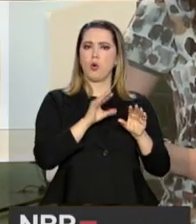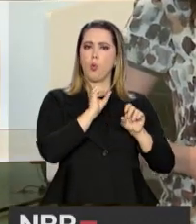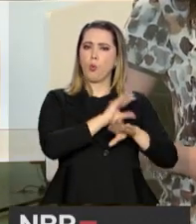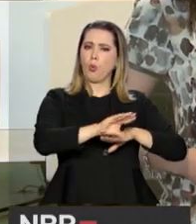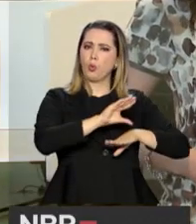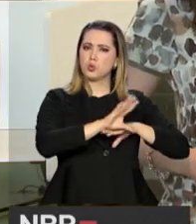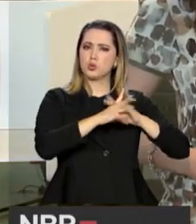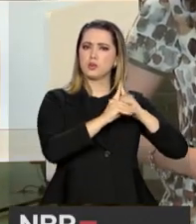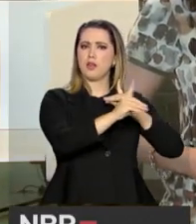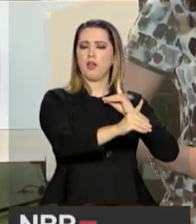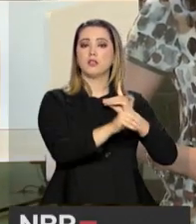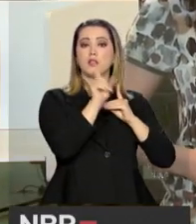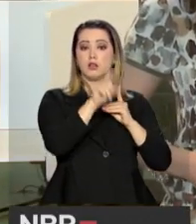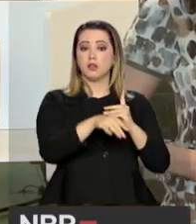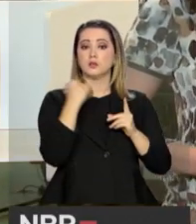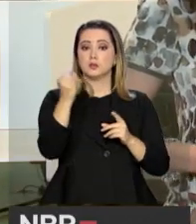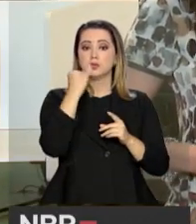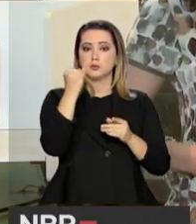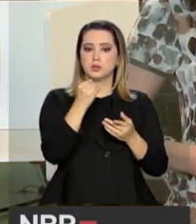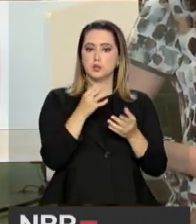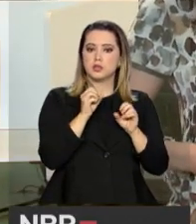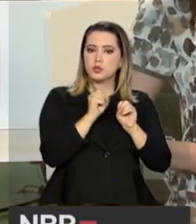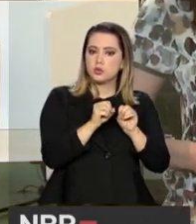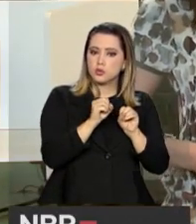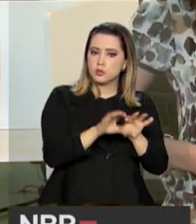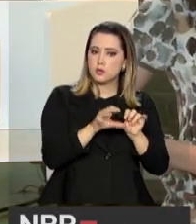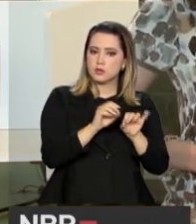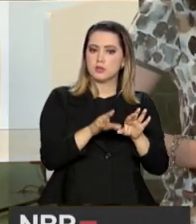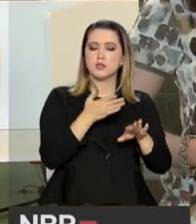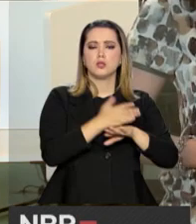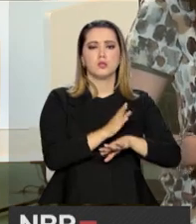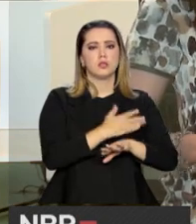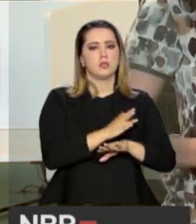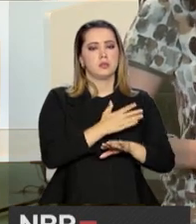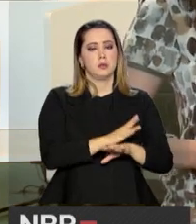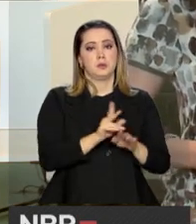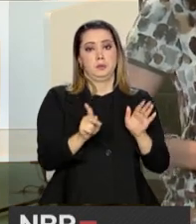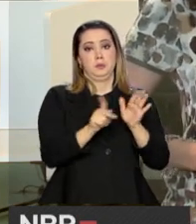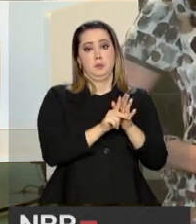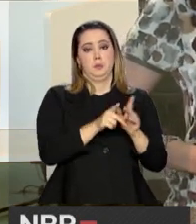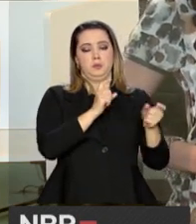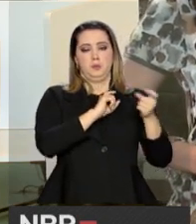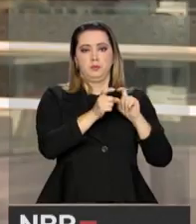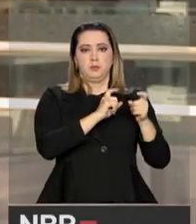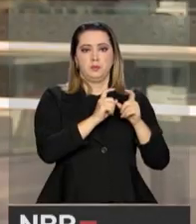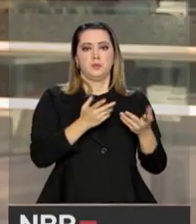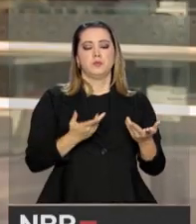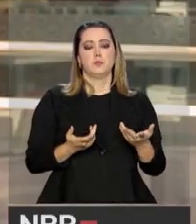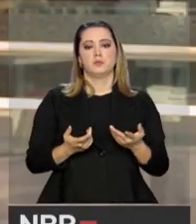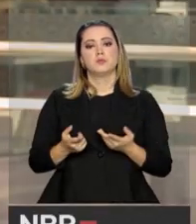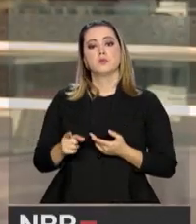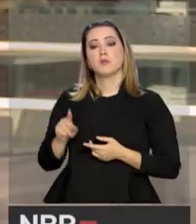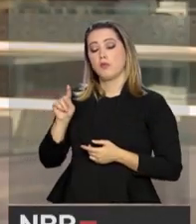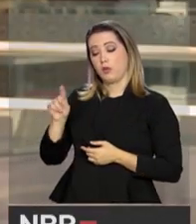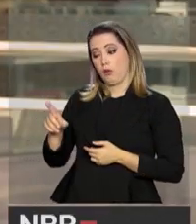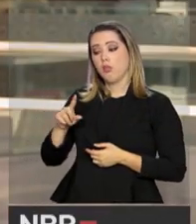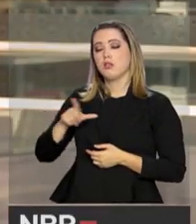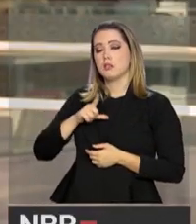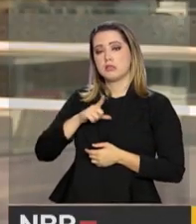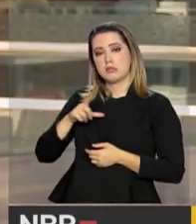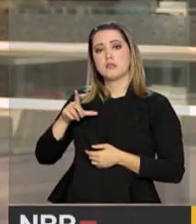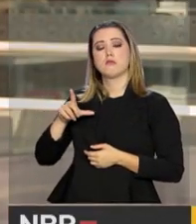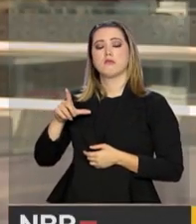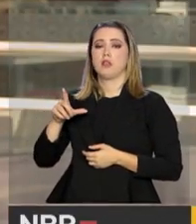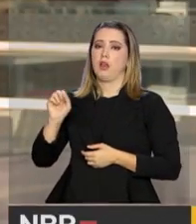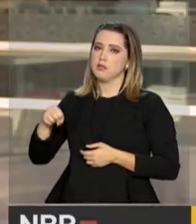Na sua opinião, também é uma forma importante de reciclagem, de capacitação dos gestores públicos? Não só dos gestores, mas também